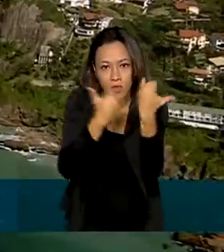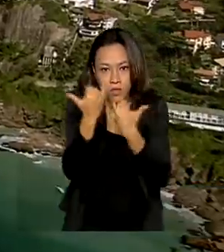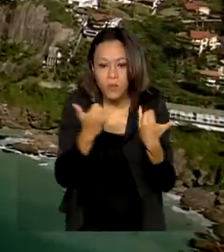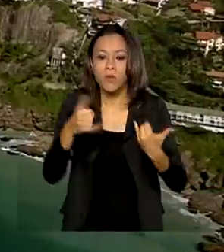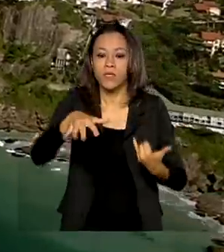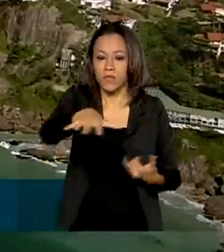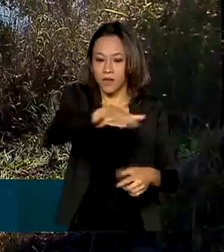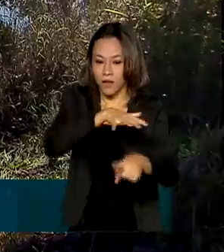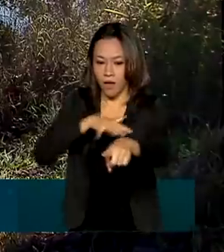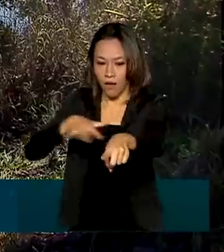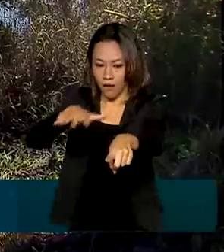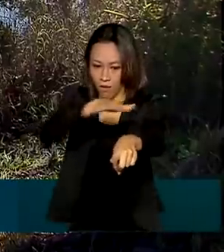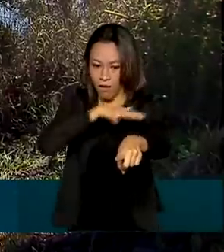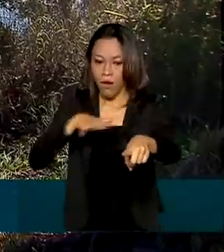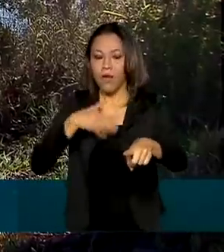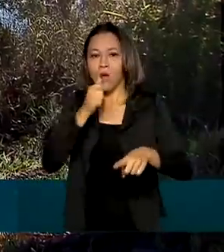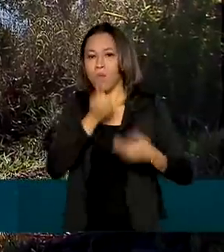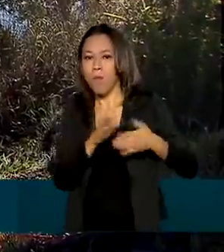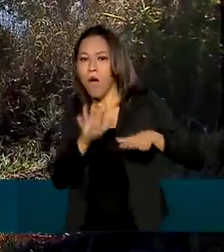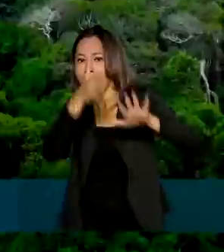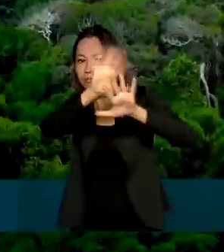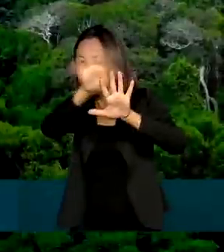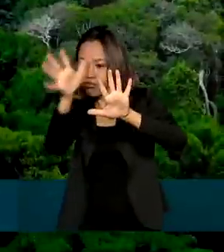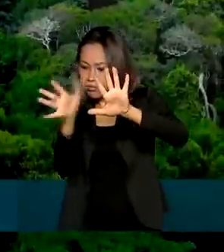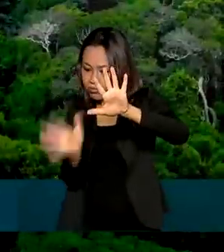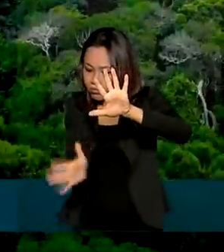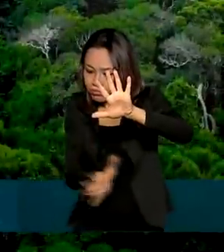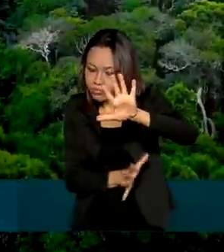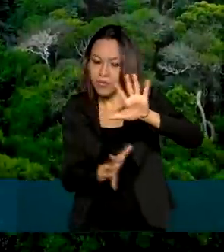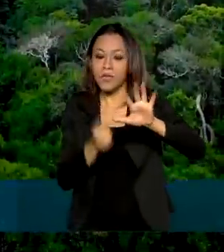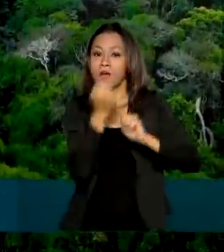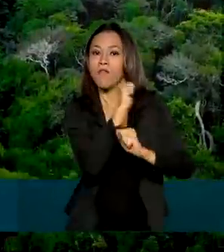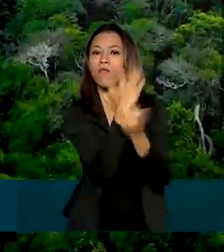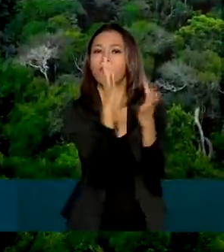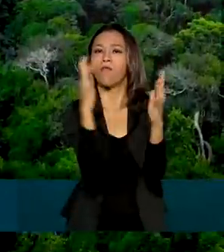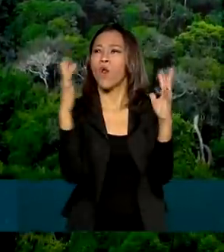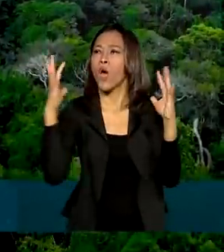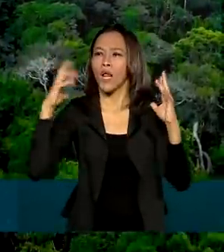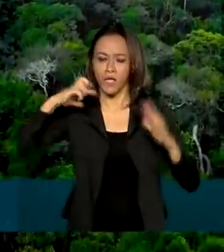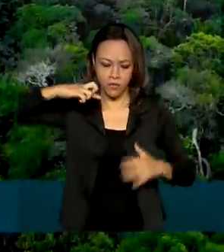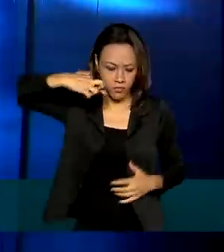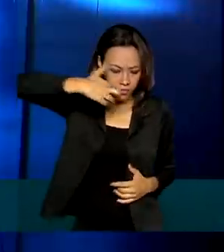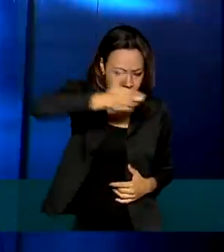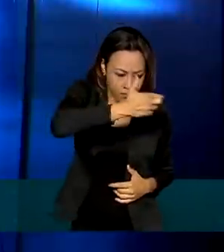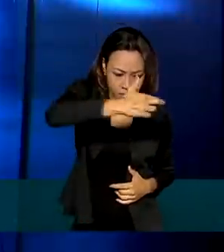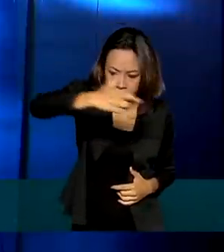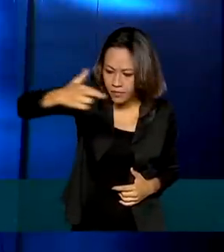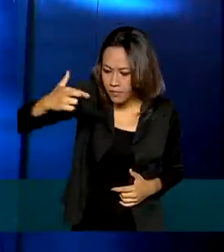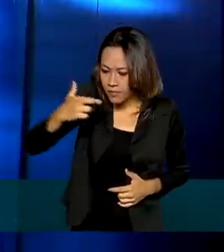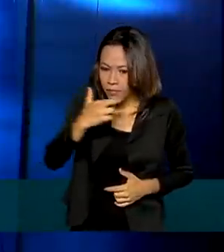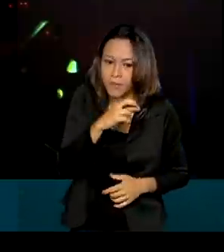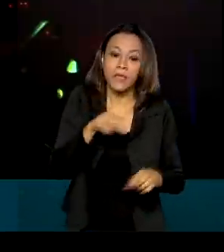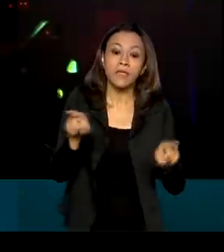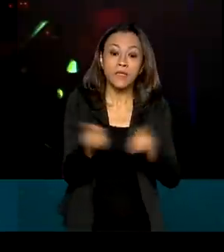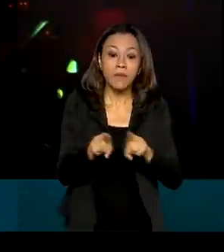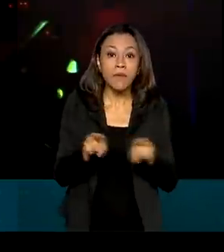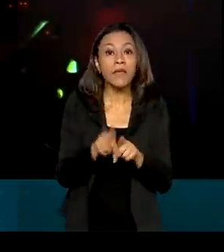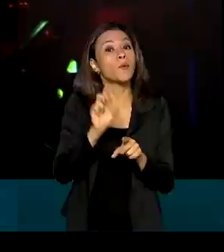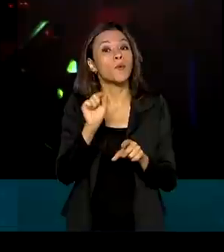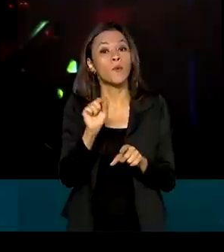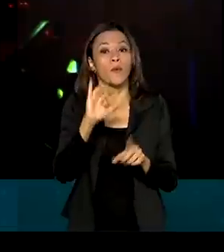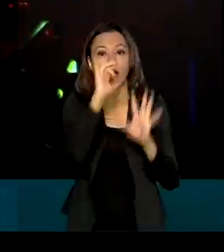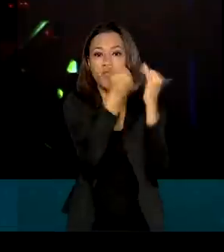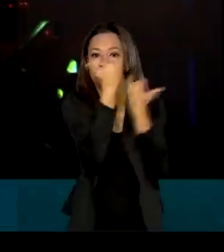região costeira, reservatórios de água, florestas naturais e cultivadas. E a base das informações